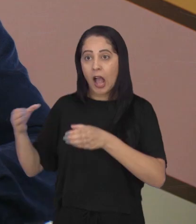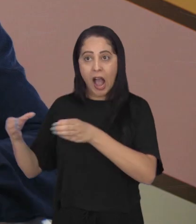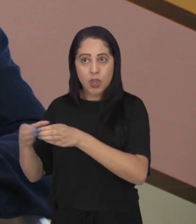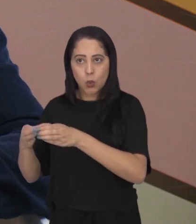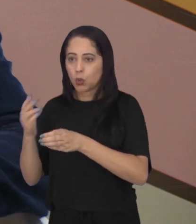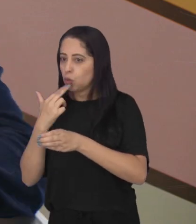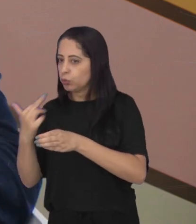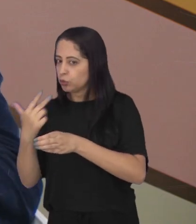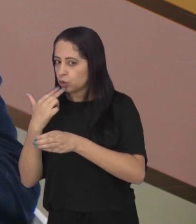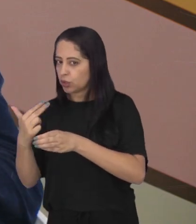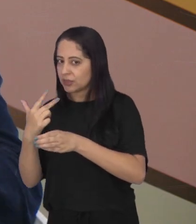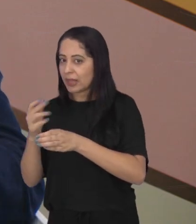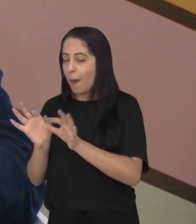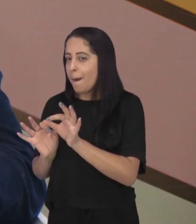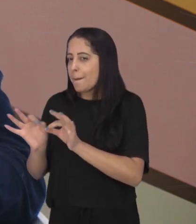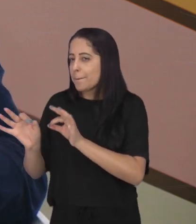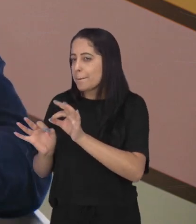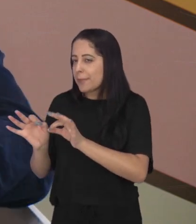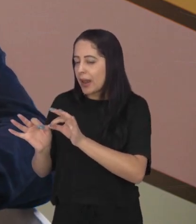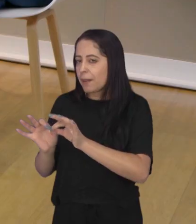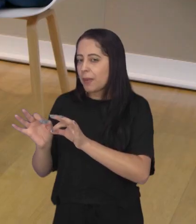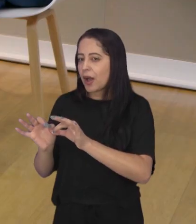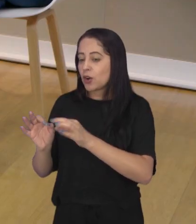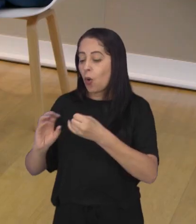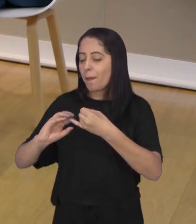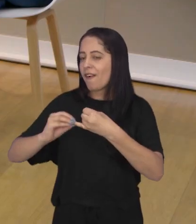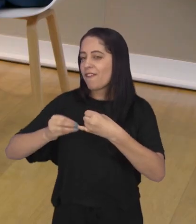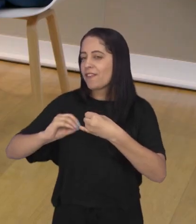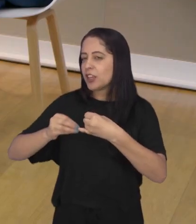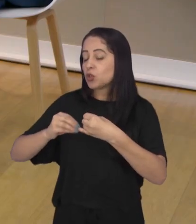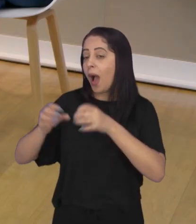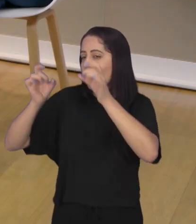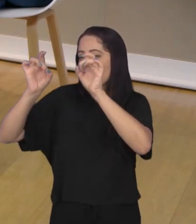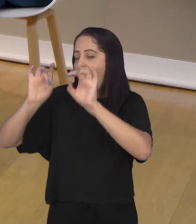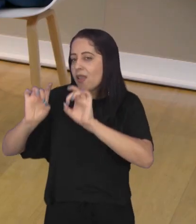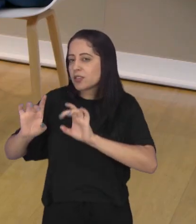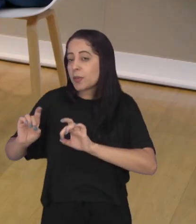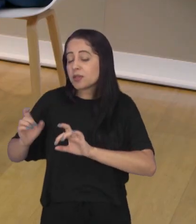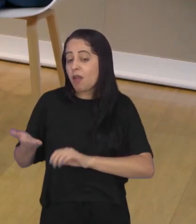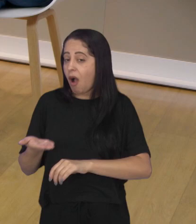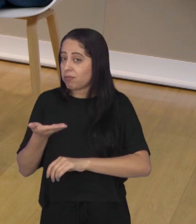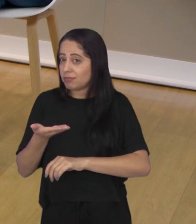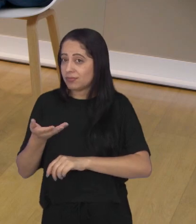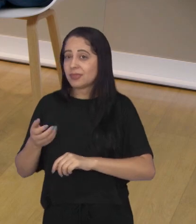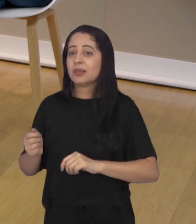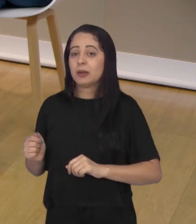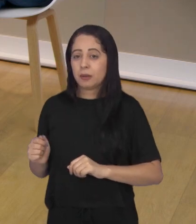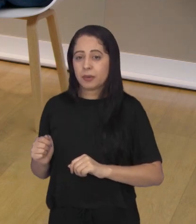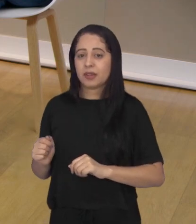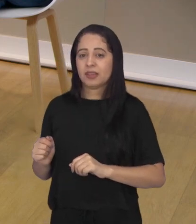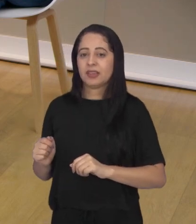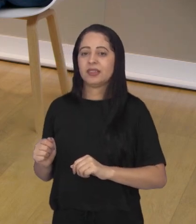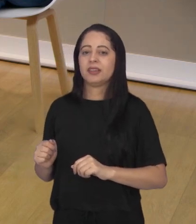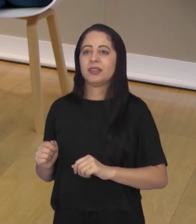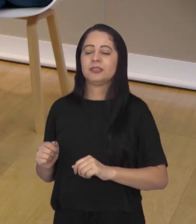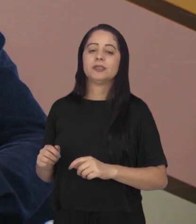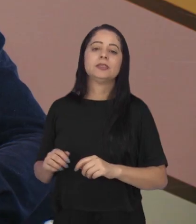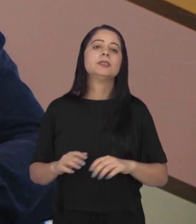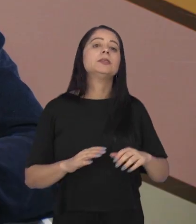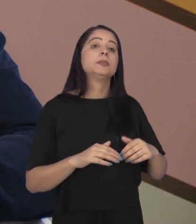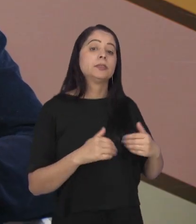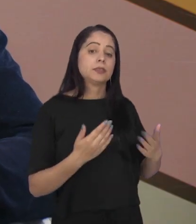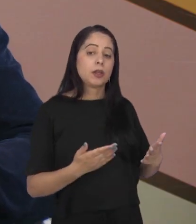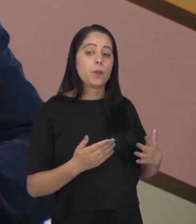nutrição fez um preparo de uma feijoada... específica. Dentro da forma que ele poderia ingerir. Que seria de uma forma